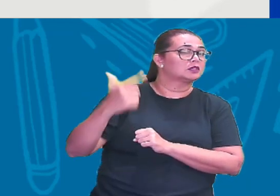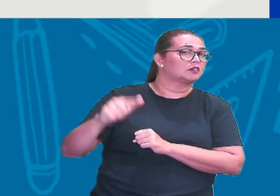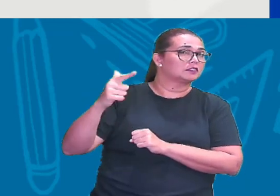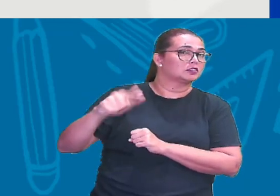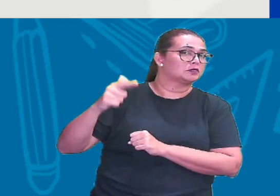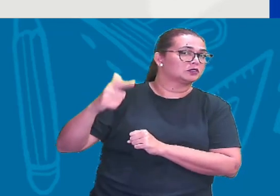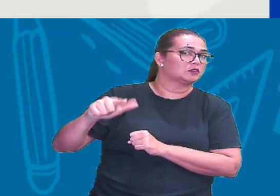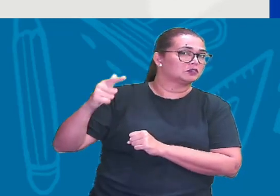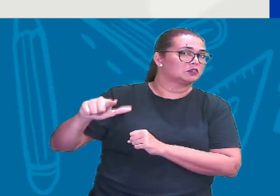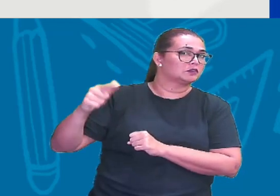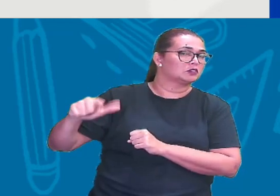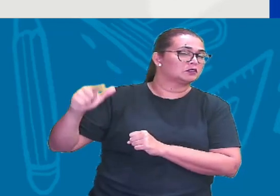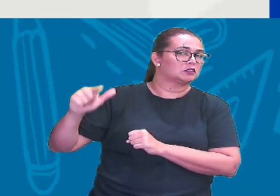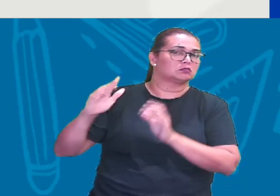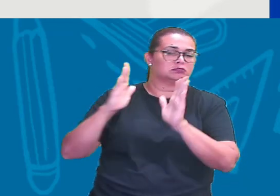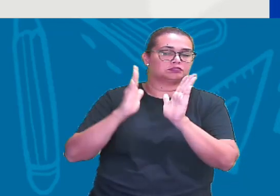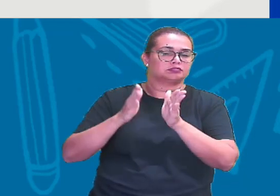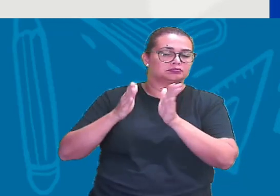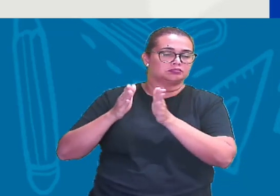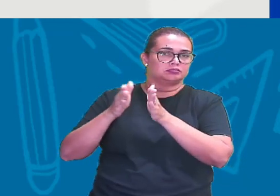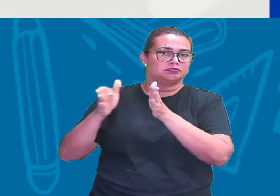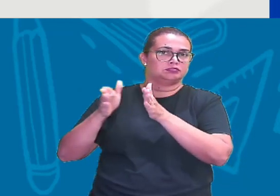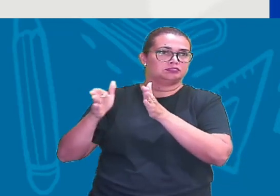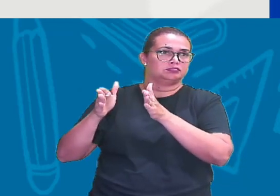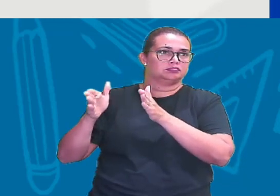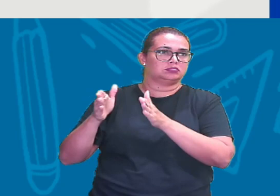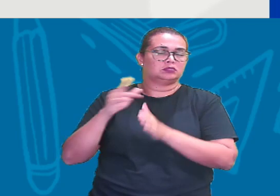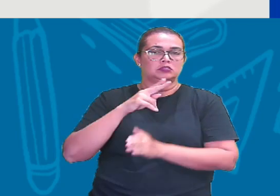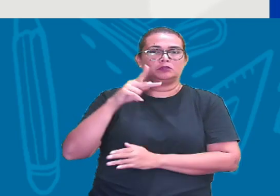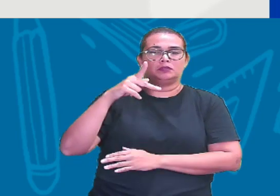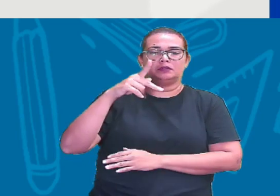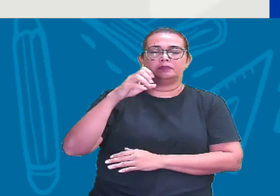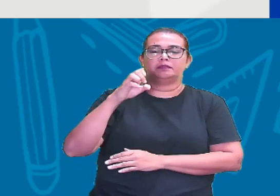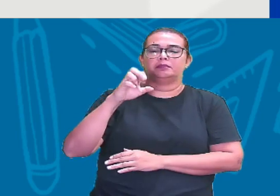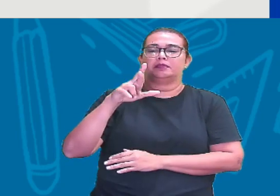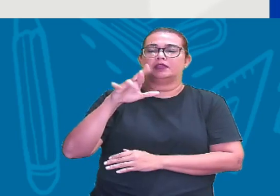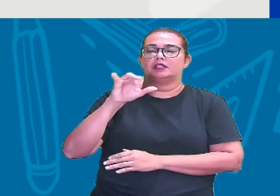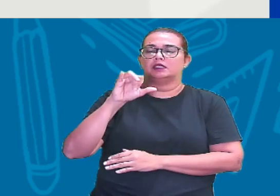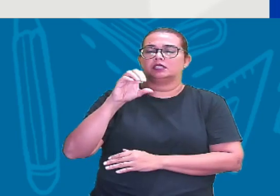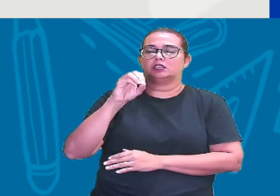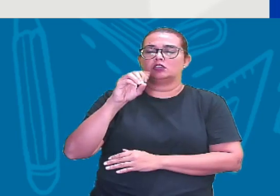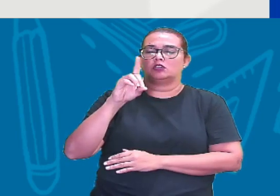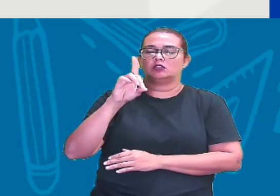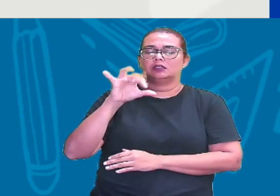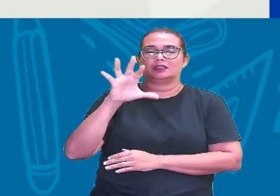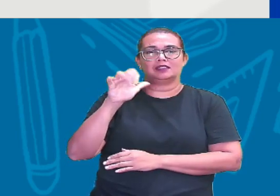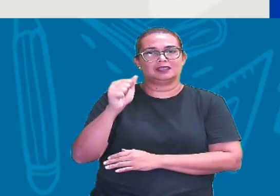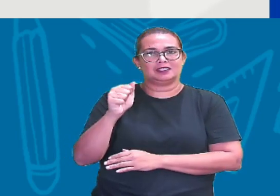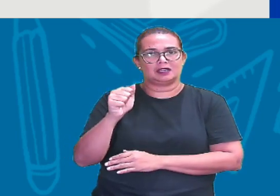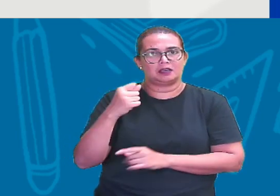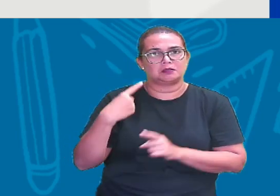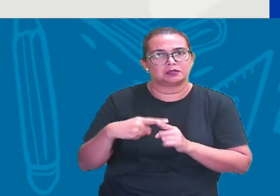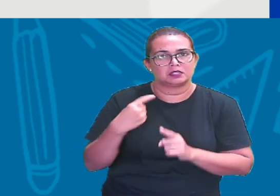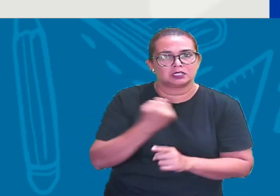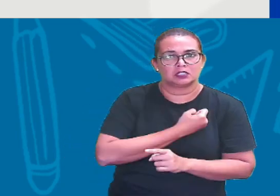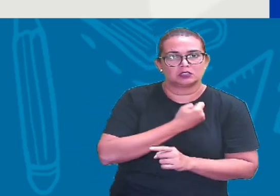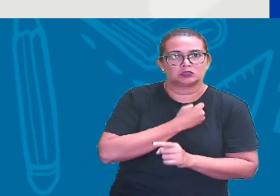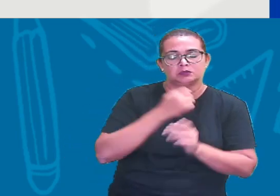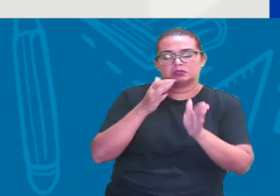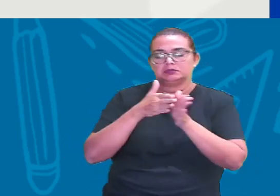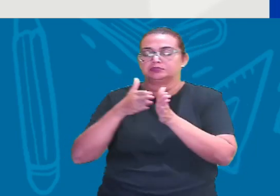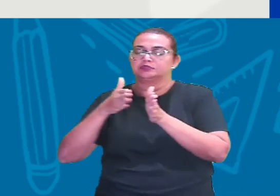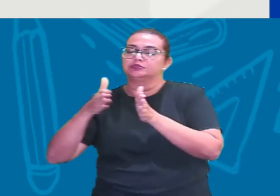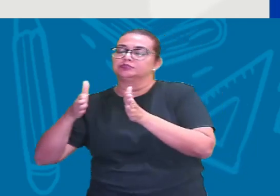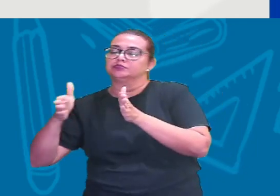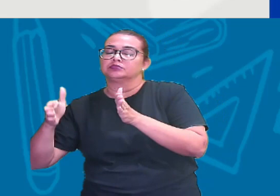Em um período Tá? Por isso que é chamado Dízima periódica Tá? Porque esse número Ele se repete E por ele